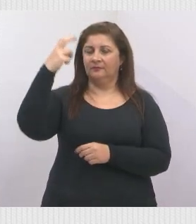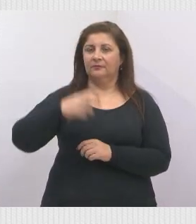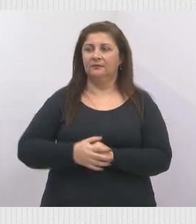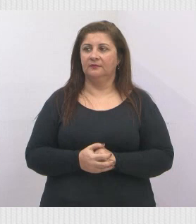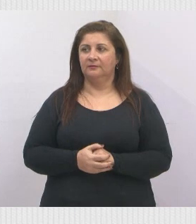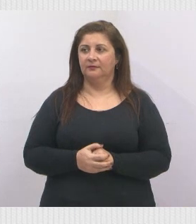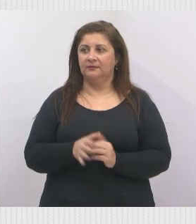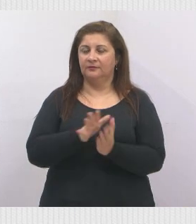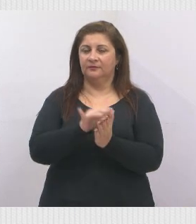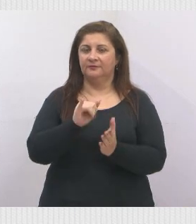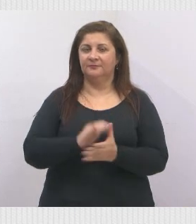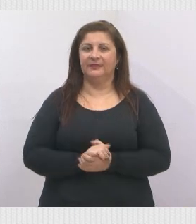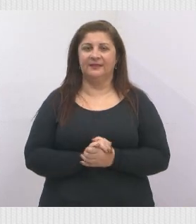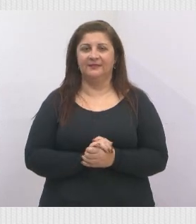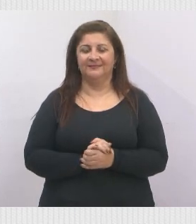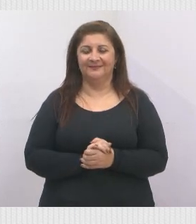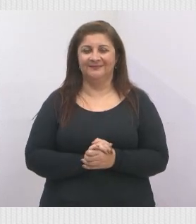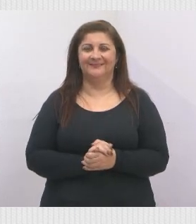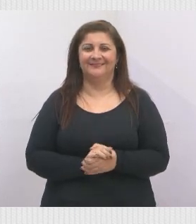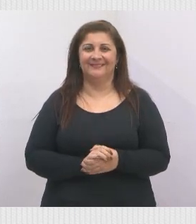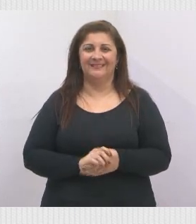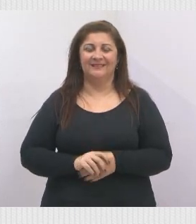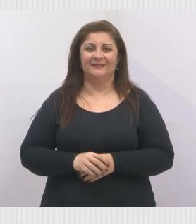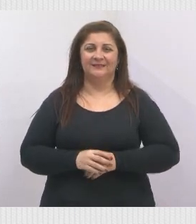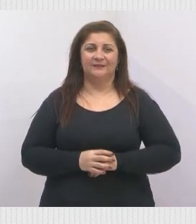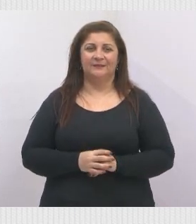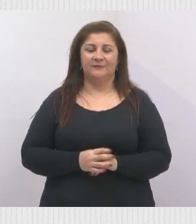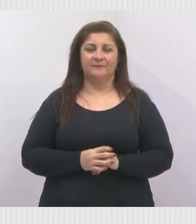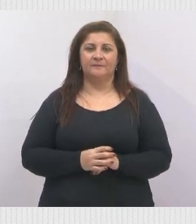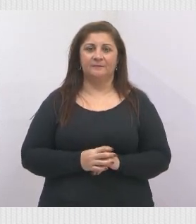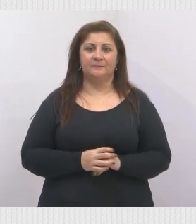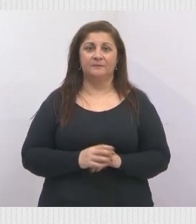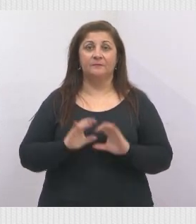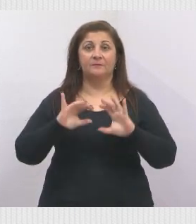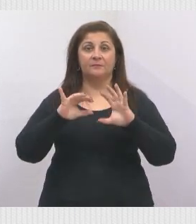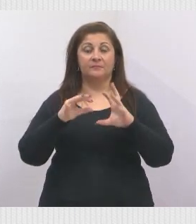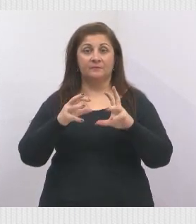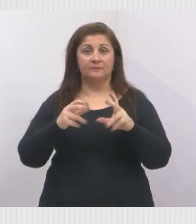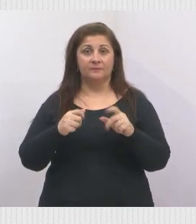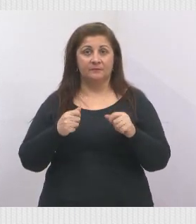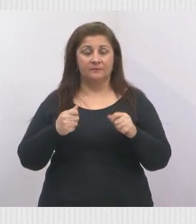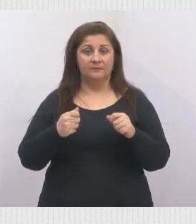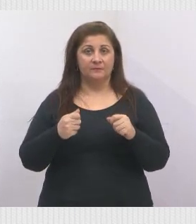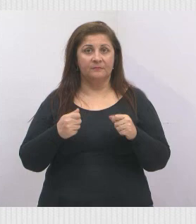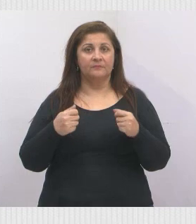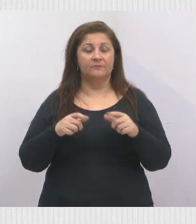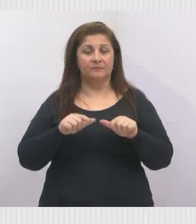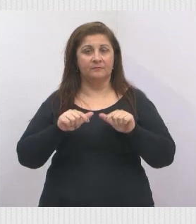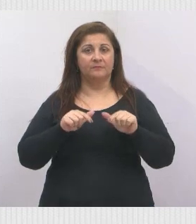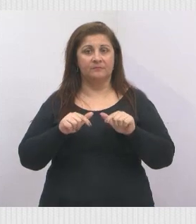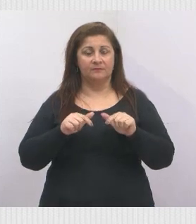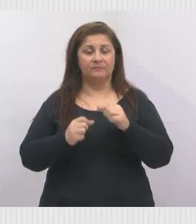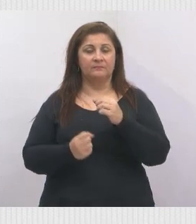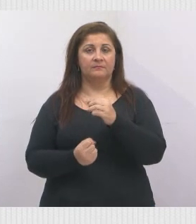apoio aos eventos da Fundação Cultural. Fica o nosso convite. Pode ir para a próxima?